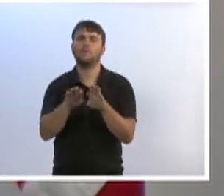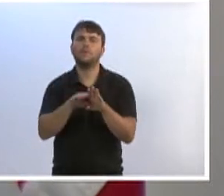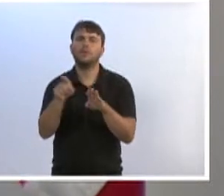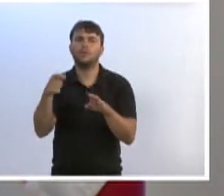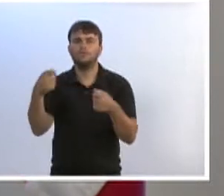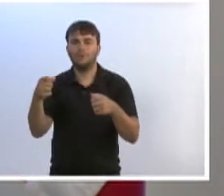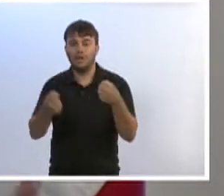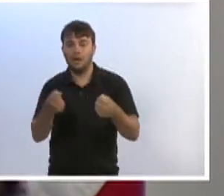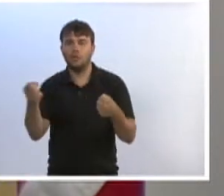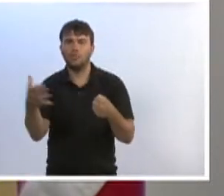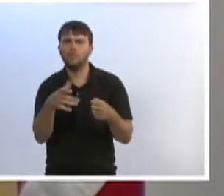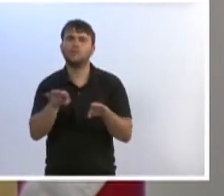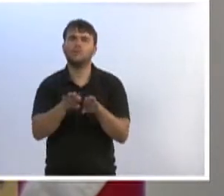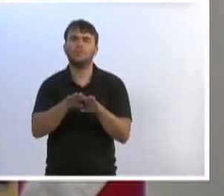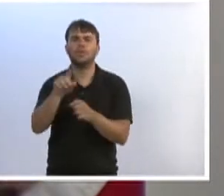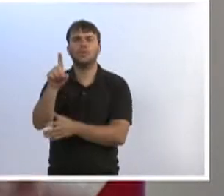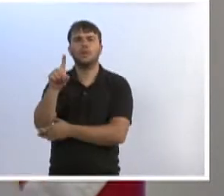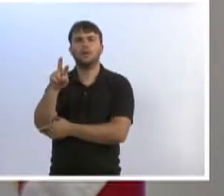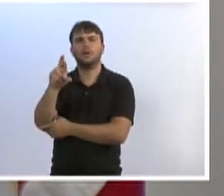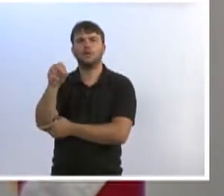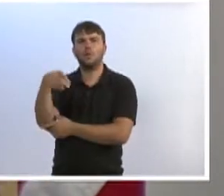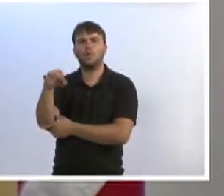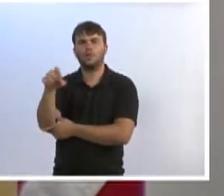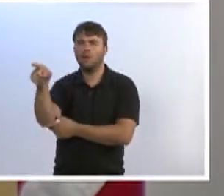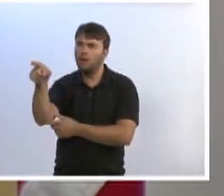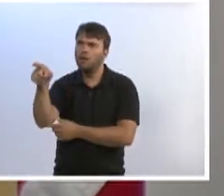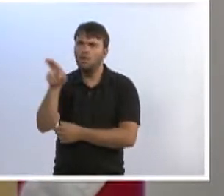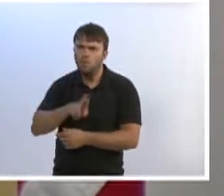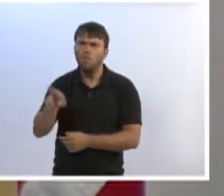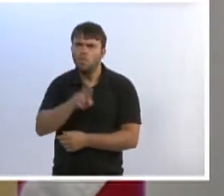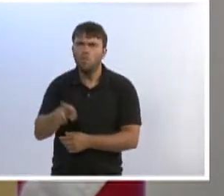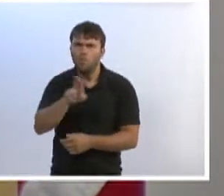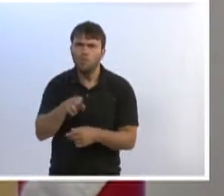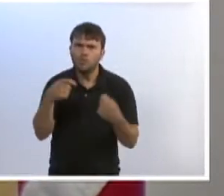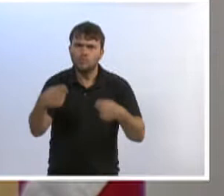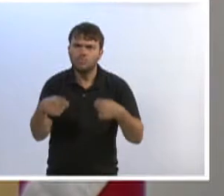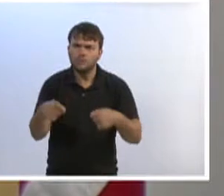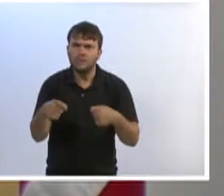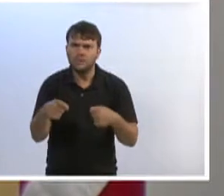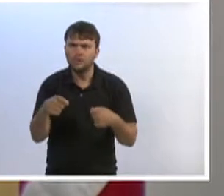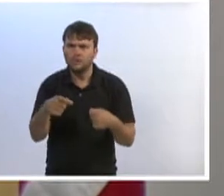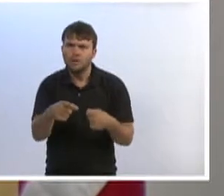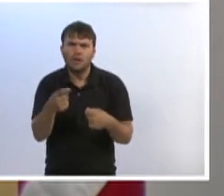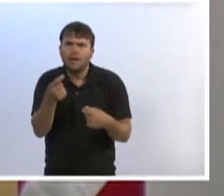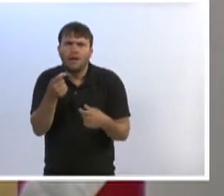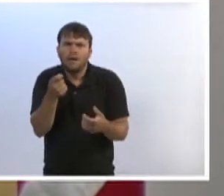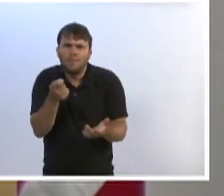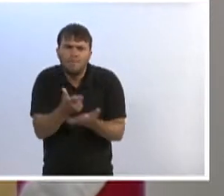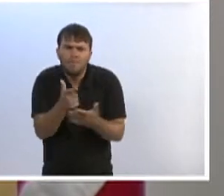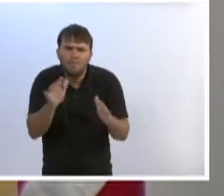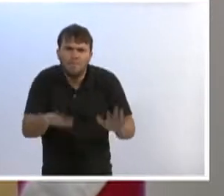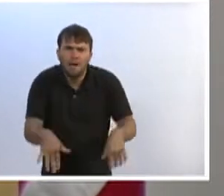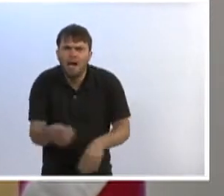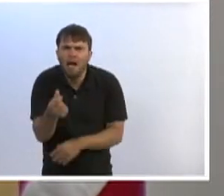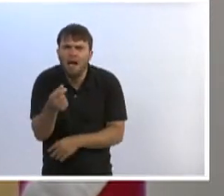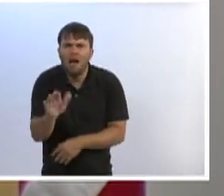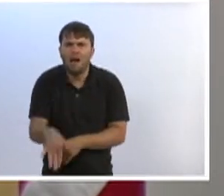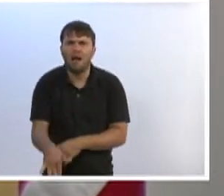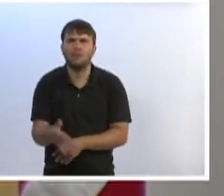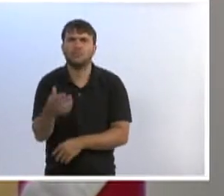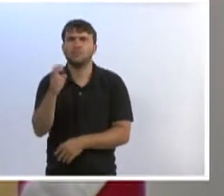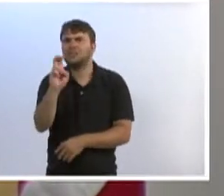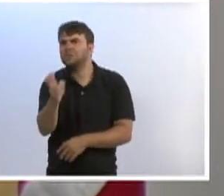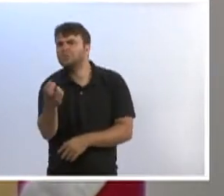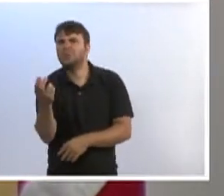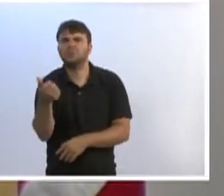Quando pediu o drone, ele falou assim, poxa, você que utiliza tanto drone, é tão necessário isso, isso é um investimento tão baixo, um investimento de 5 a 10 mil